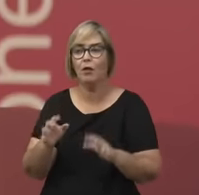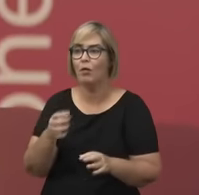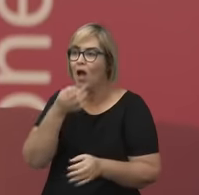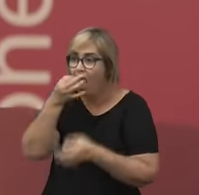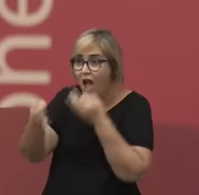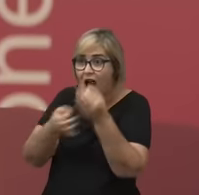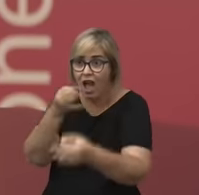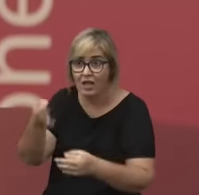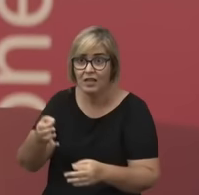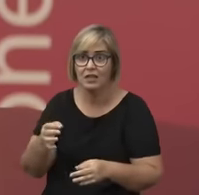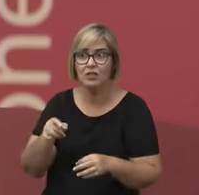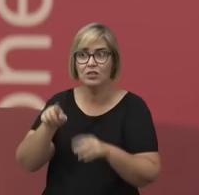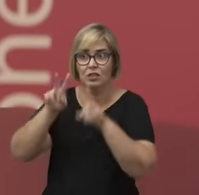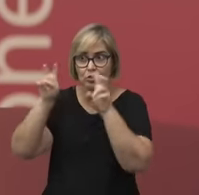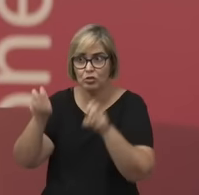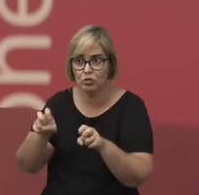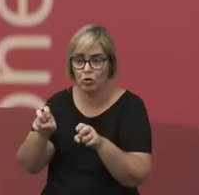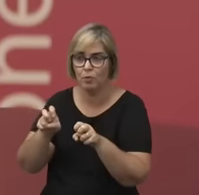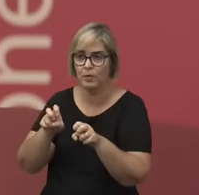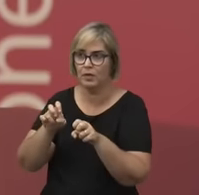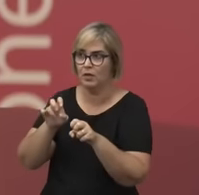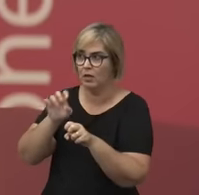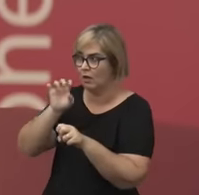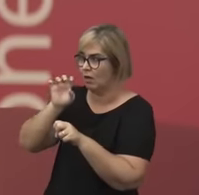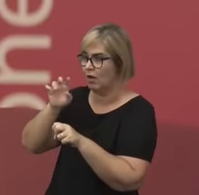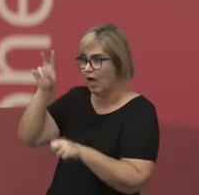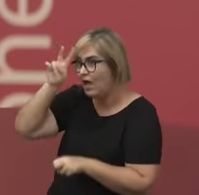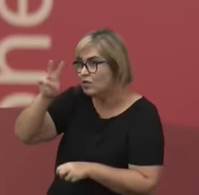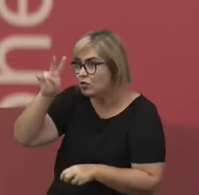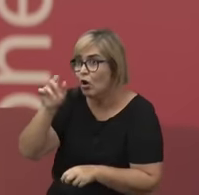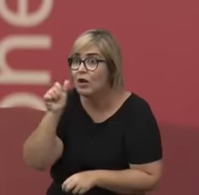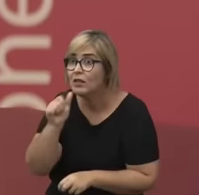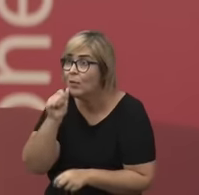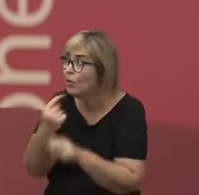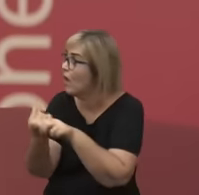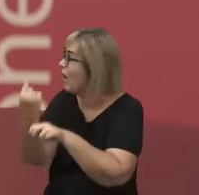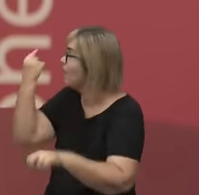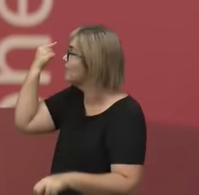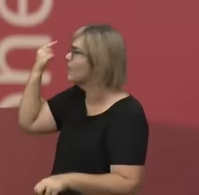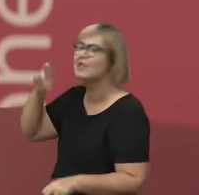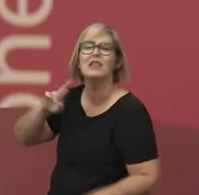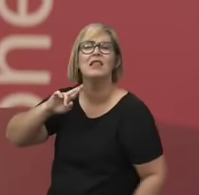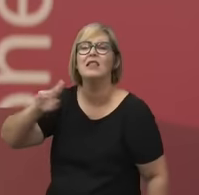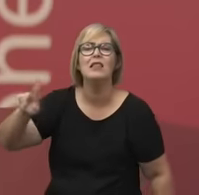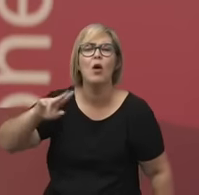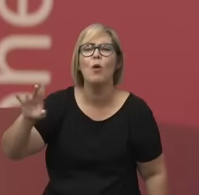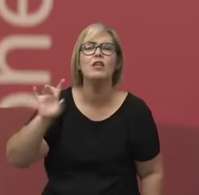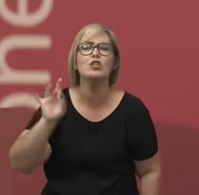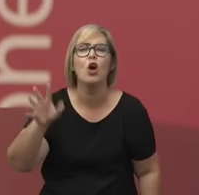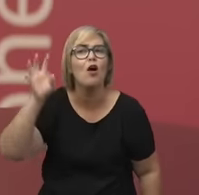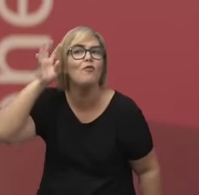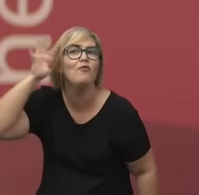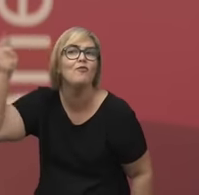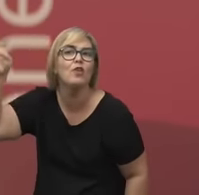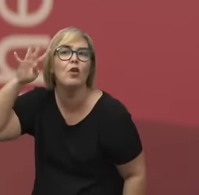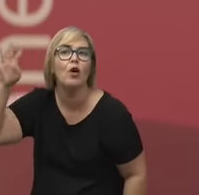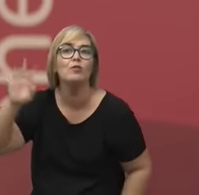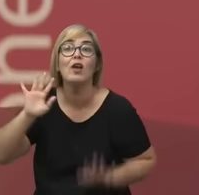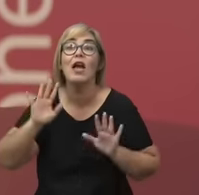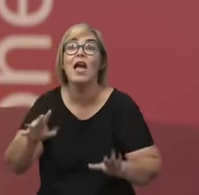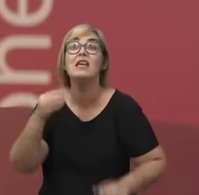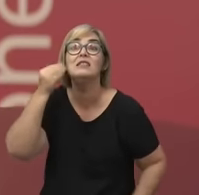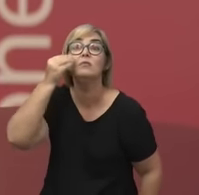de resgate, né, o que ela envolve, é a ideia de que as nossas experiências na vida são todas